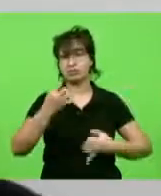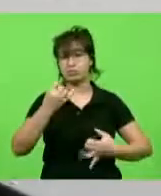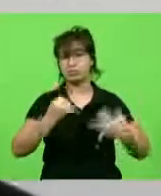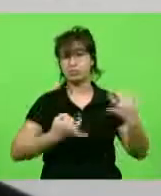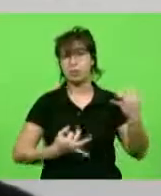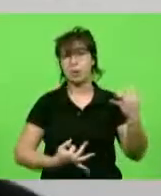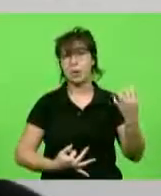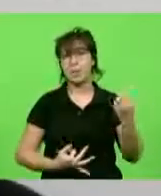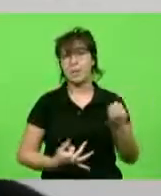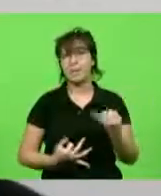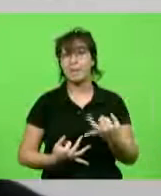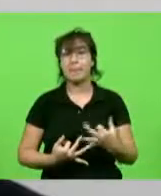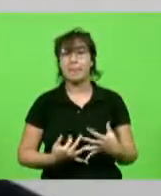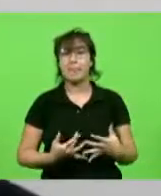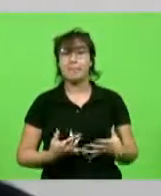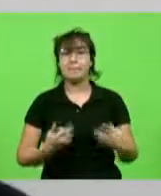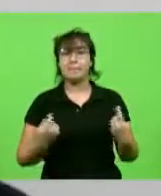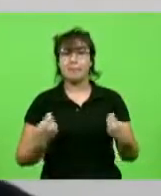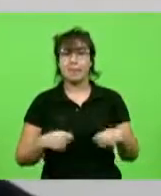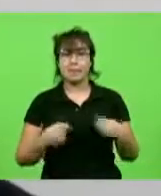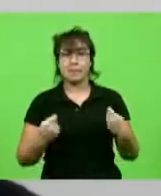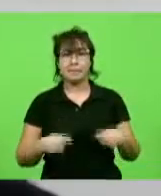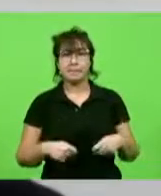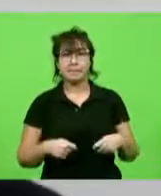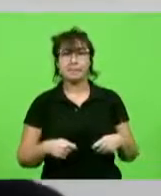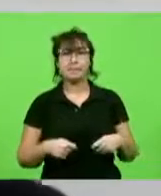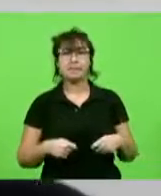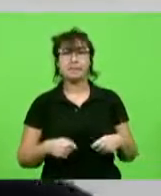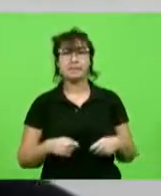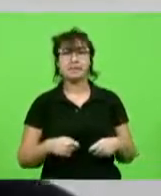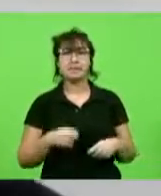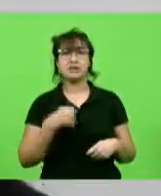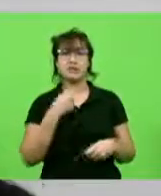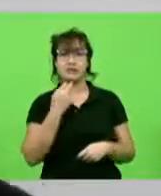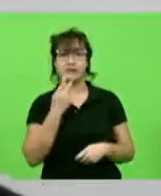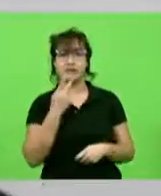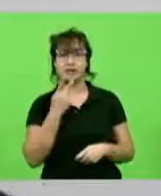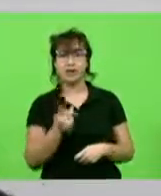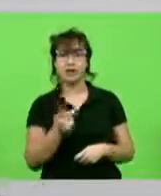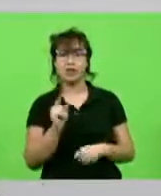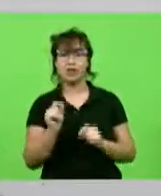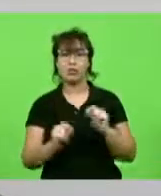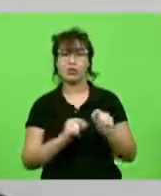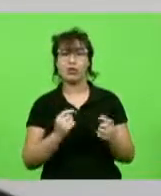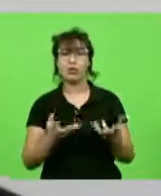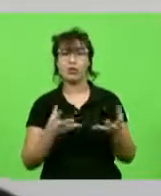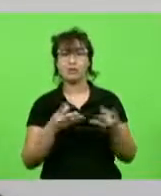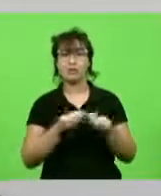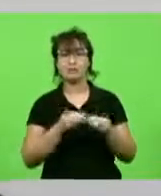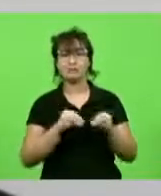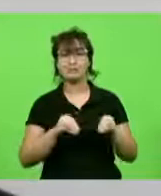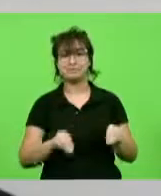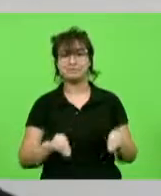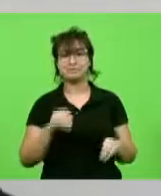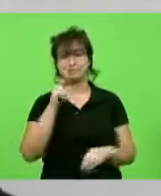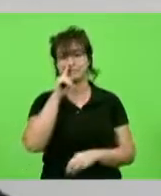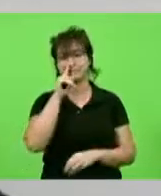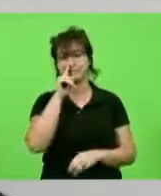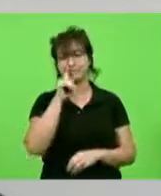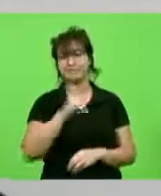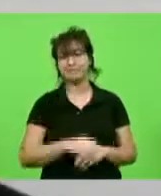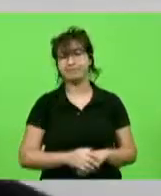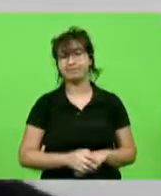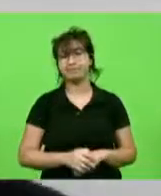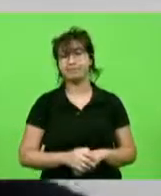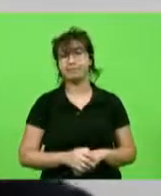de ativar o chamado modo crise e como disse o representante do CRM no Conselho Regional de Medicina,